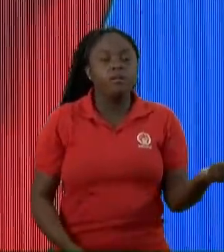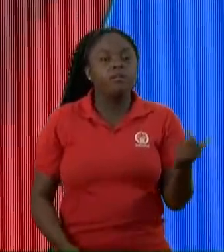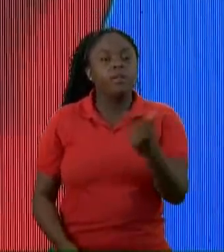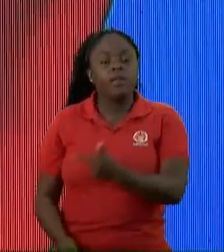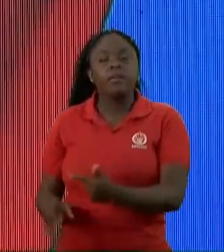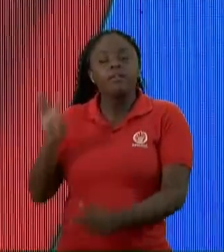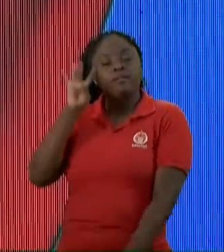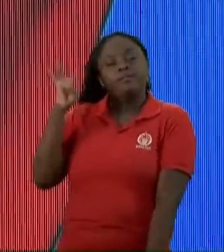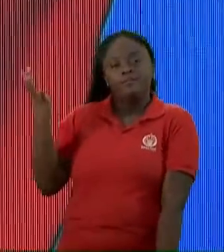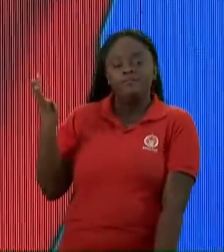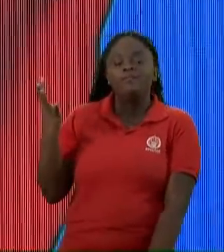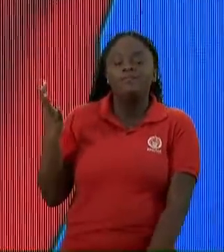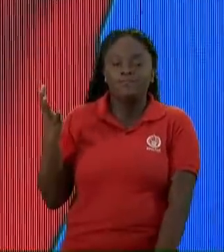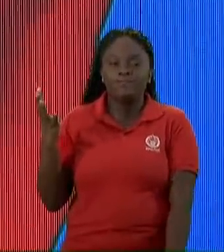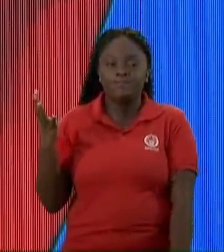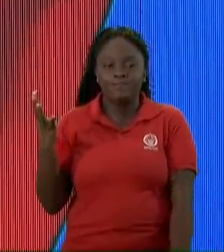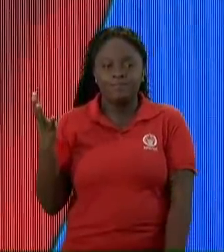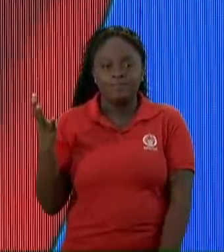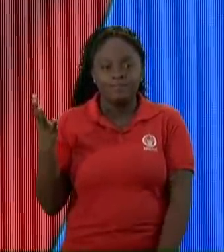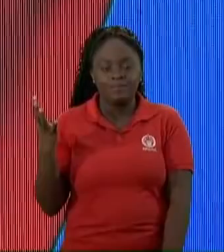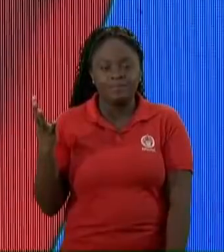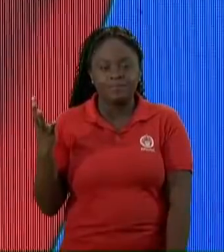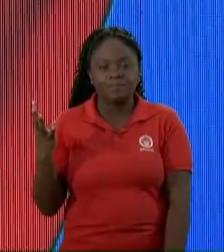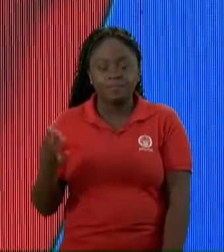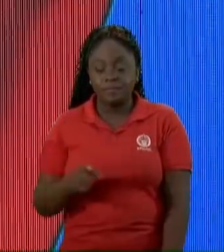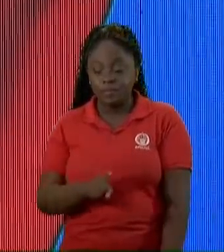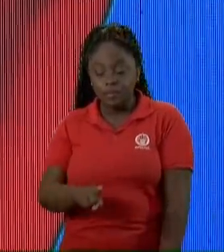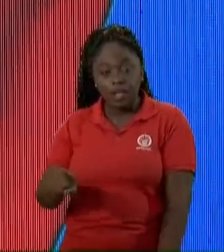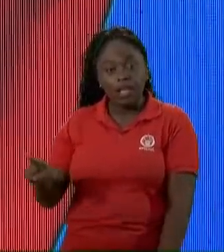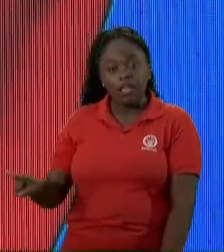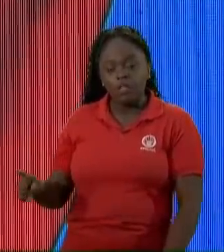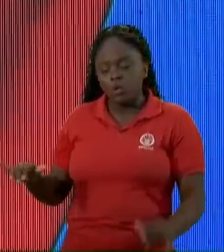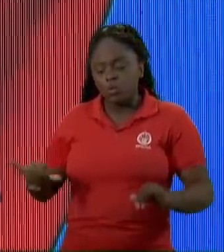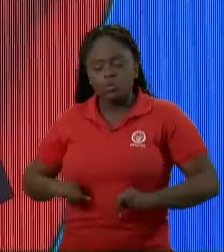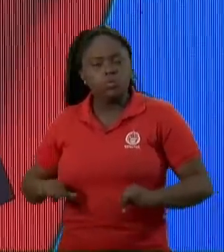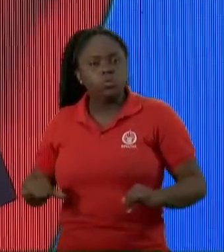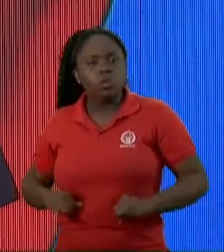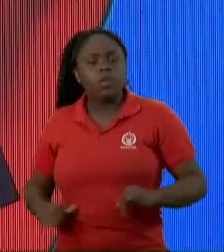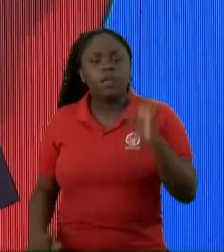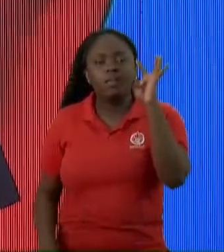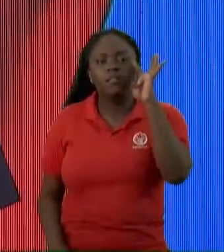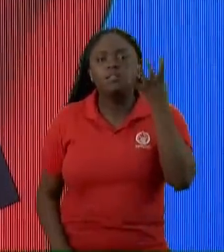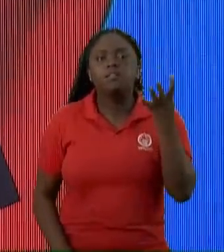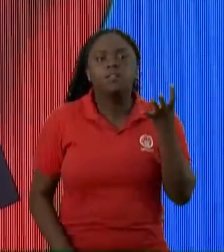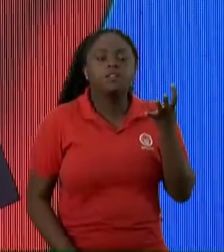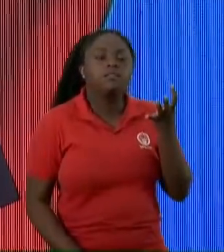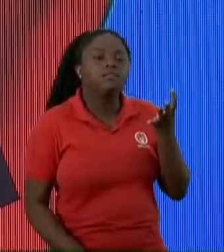Resolvê-la Foram feridos E resolveram ferir outros